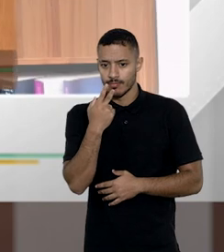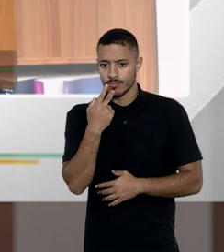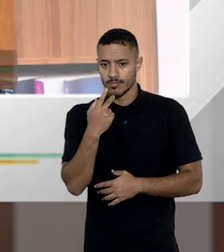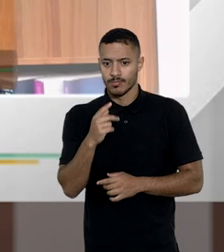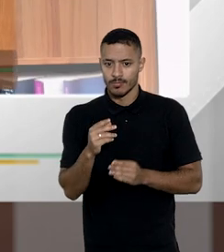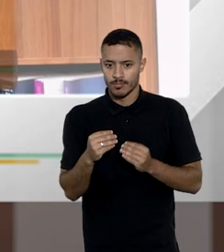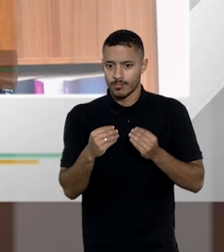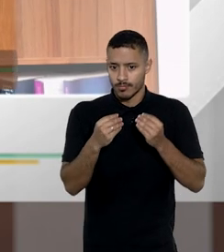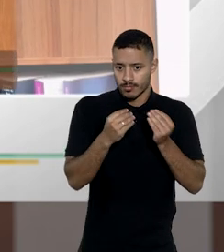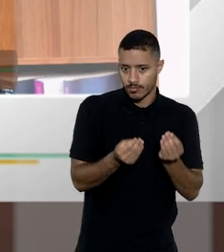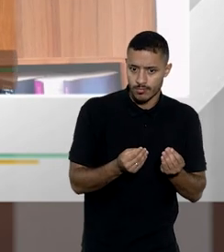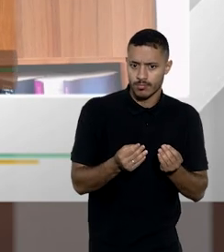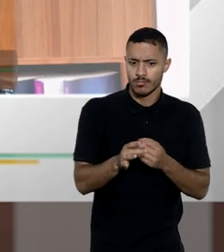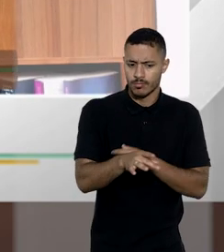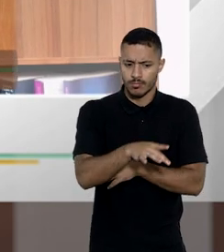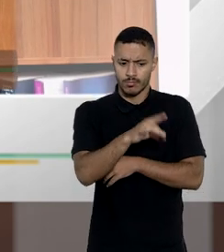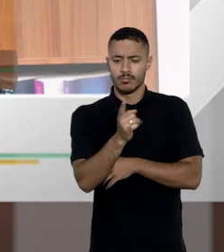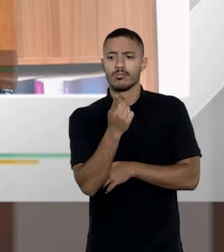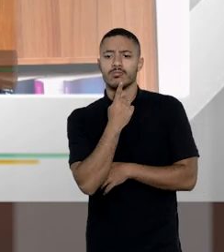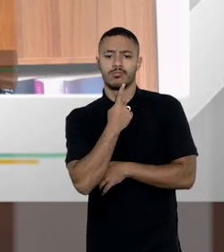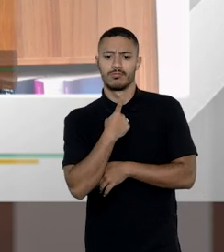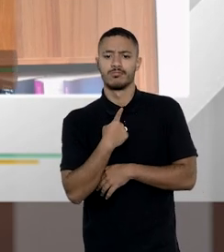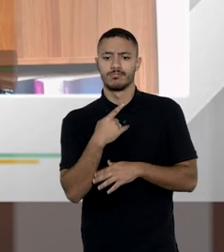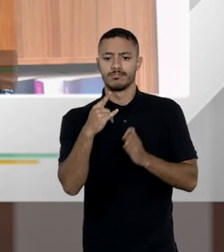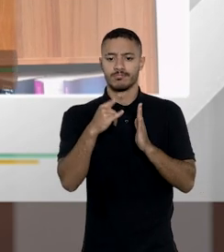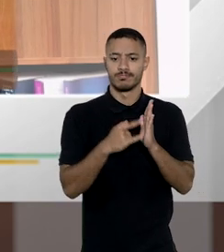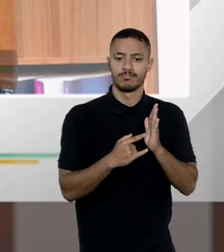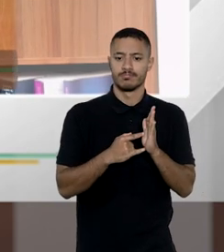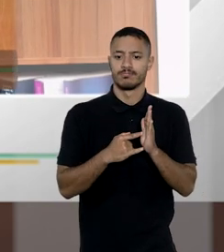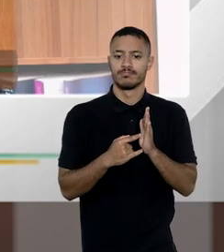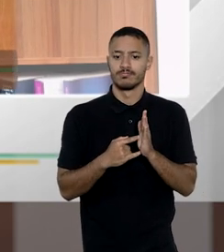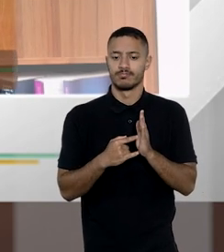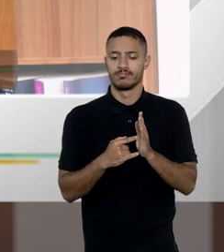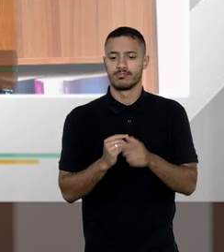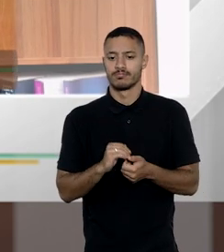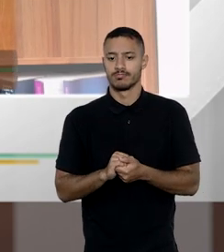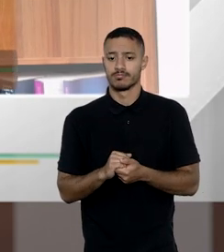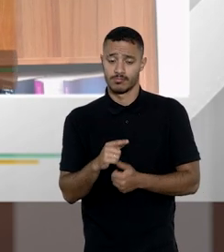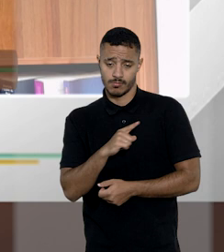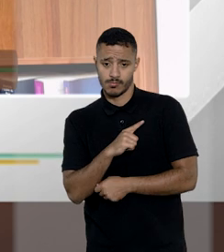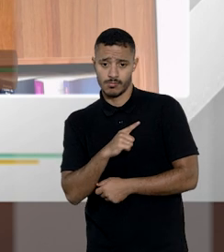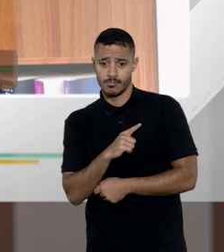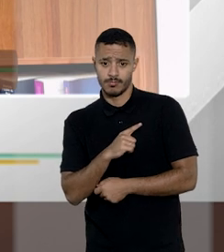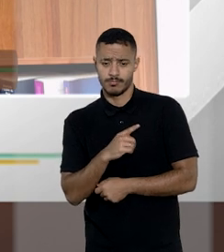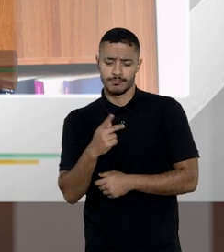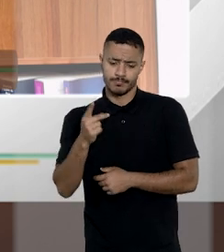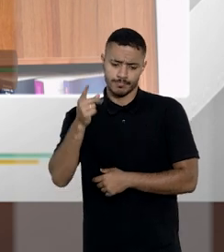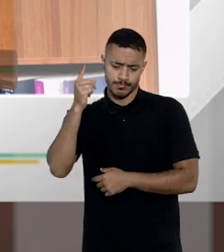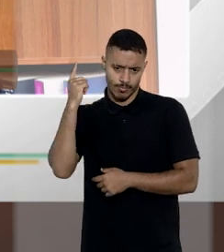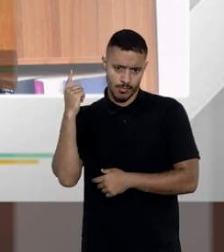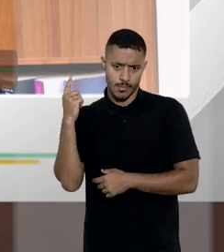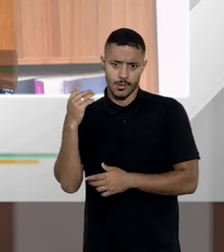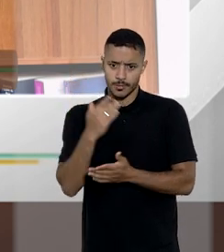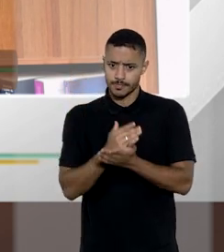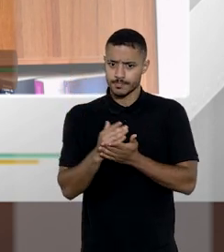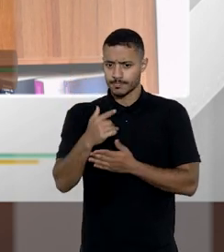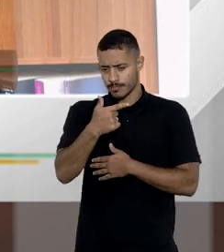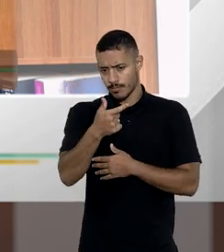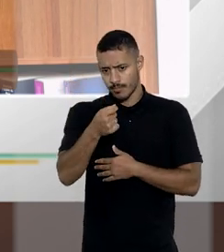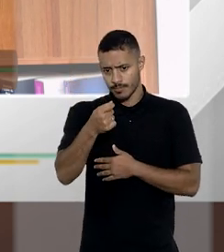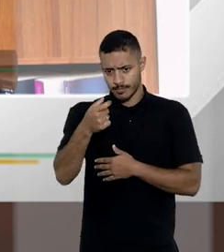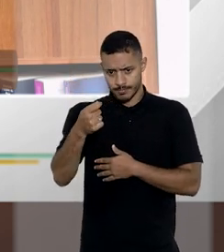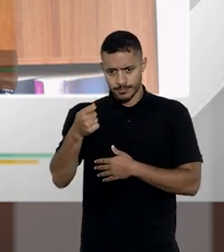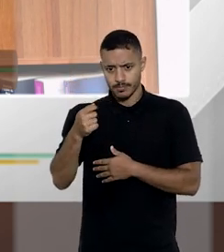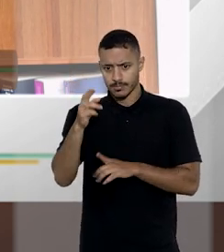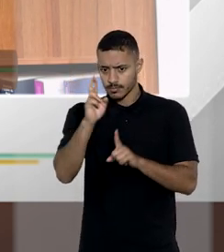dado prevalência à vontade do testador em detrimento das formalidades tem um precedente do início